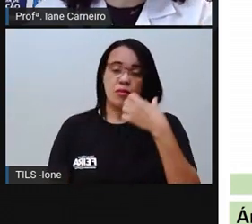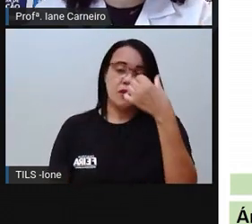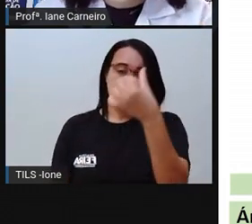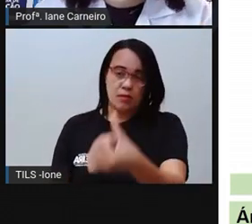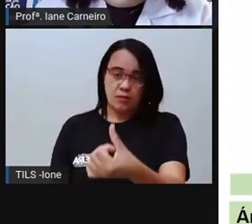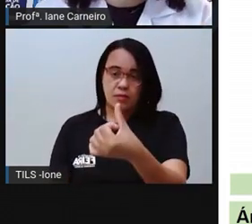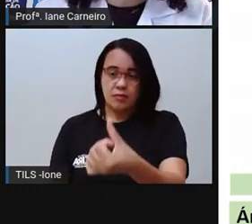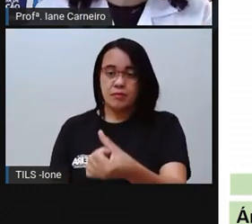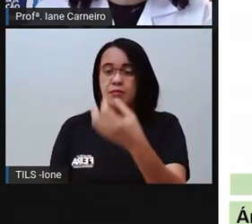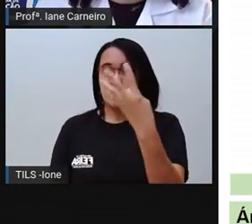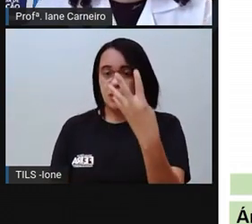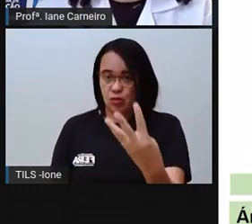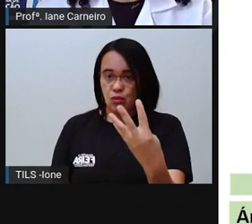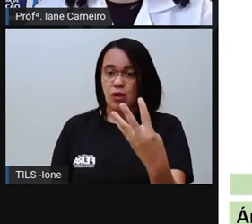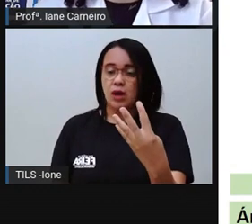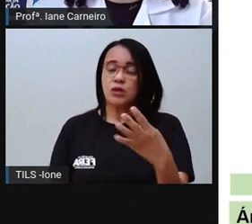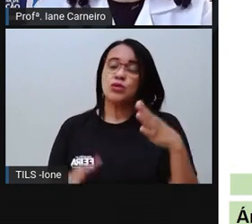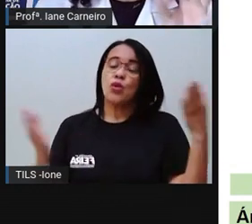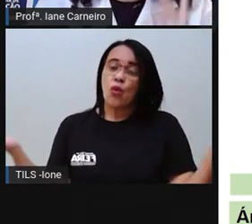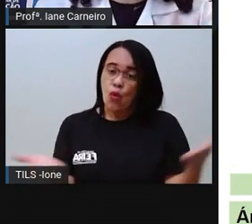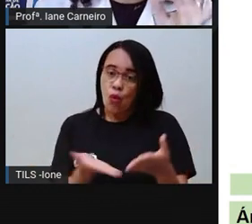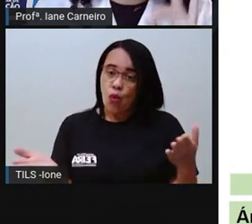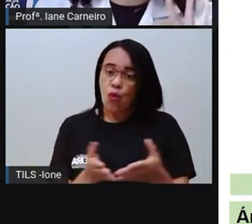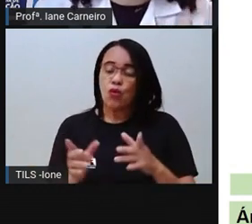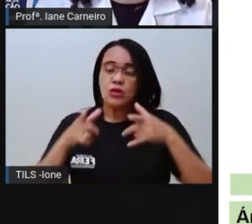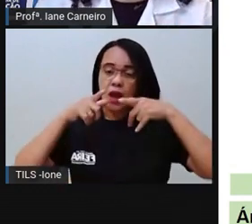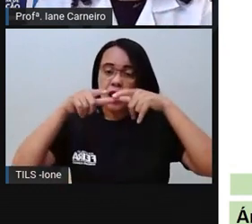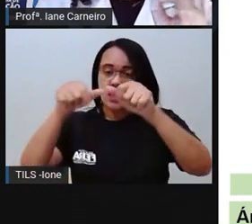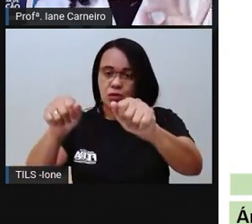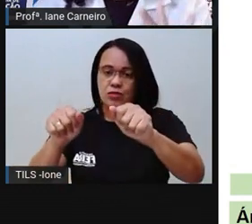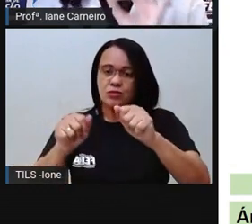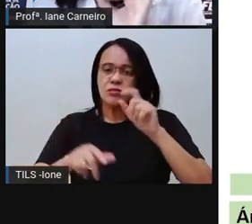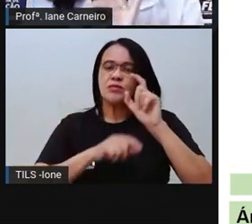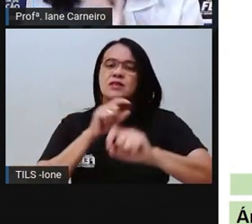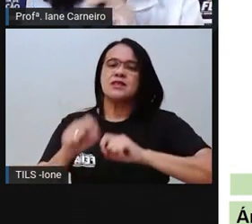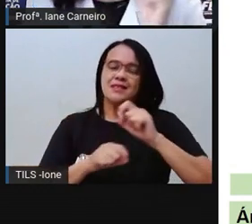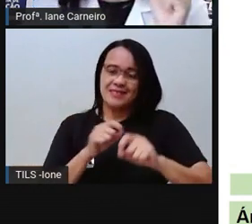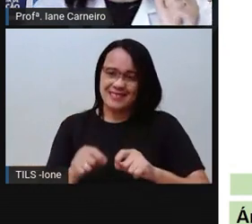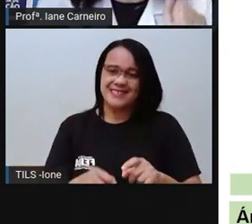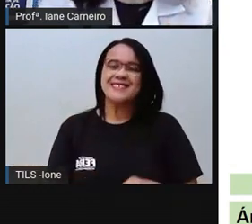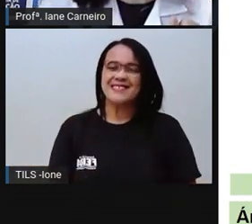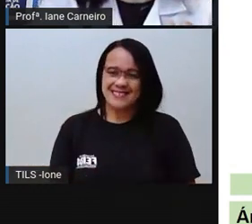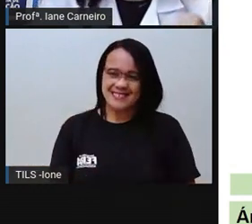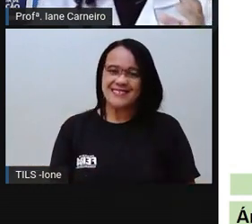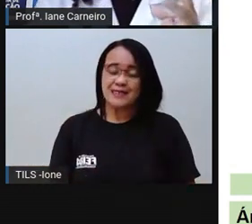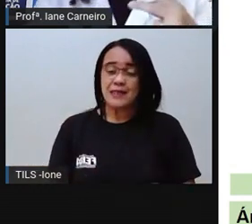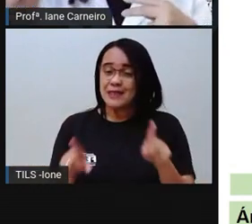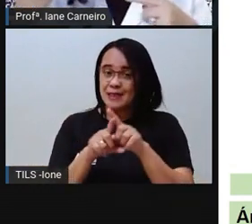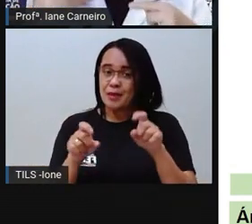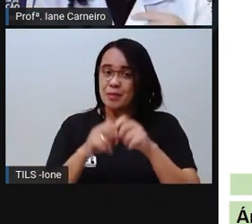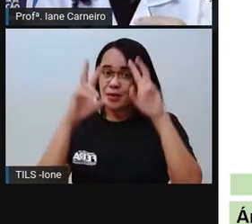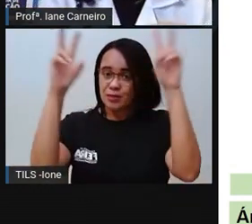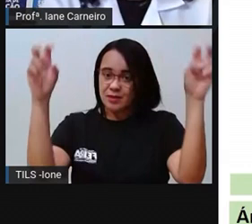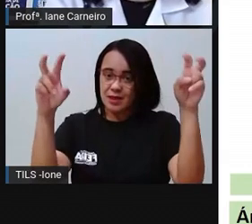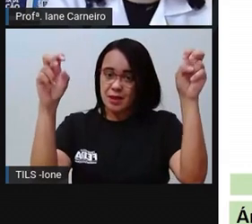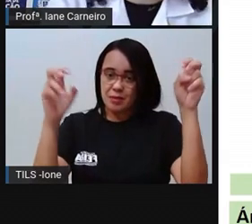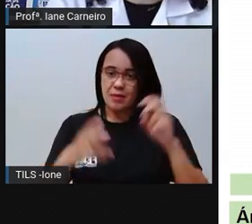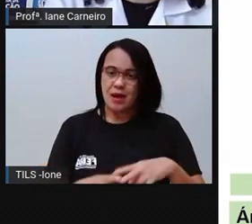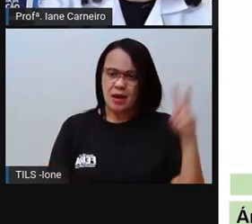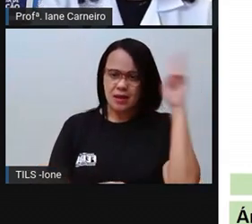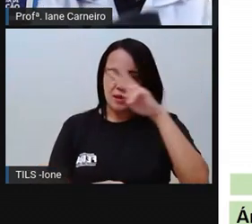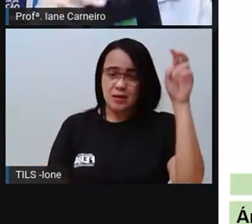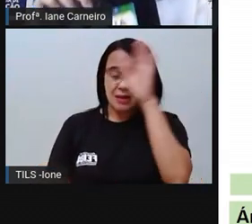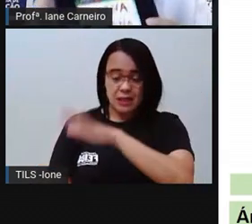linguagem, certo? E, ó, o tema da nossa aula é criança não trabalha. Lembram que na aula